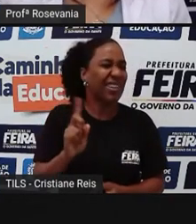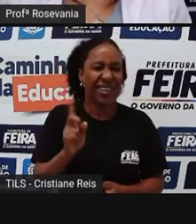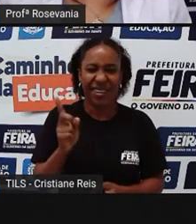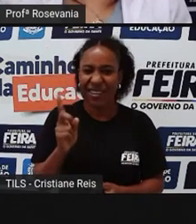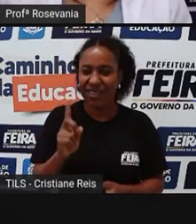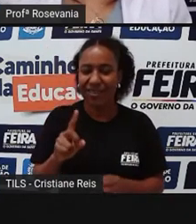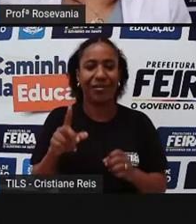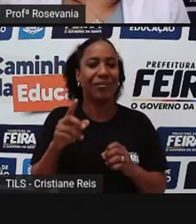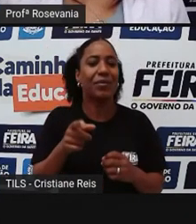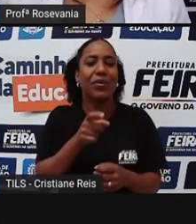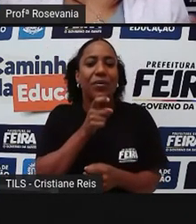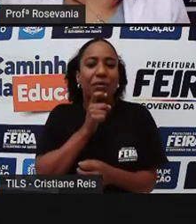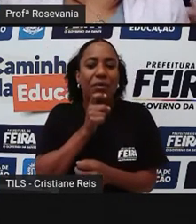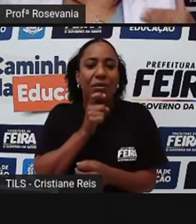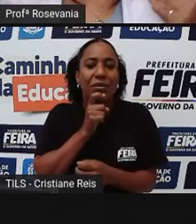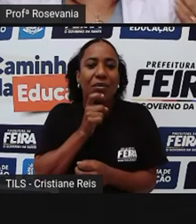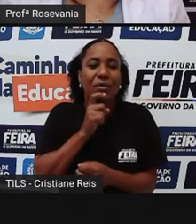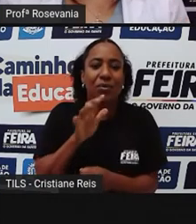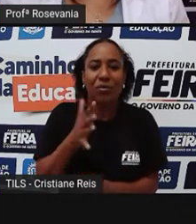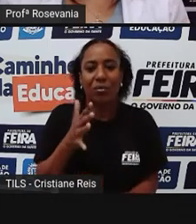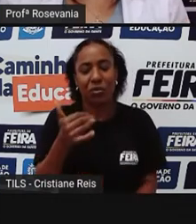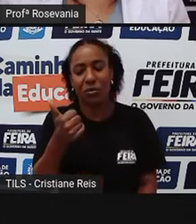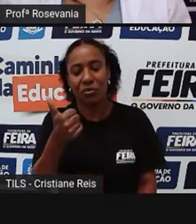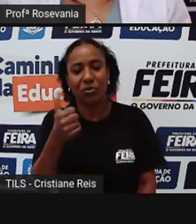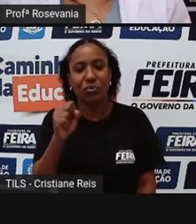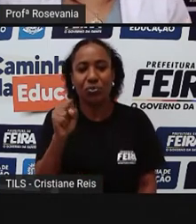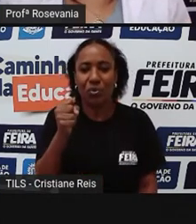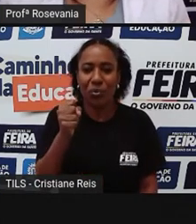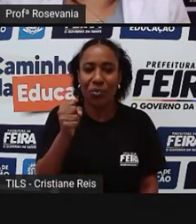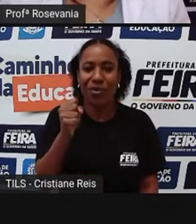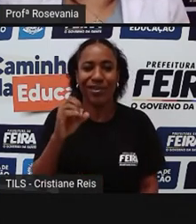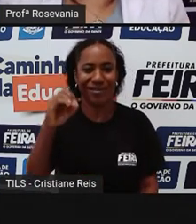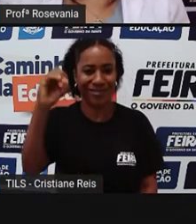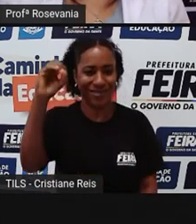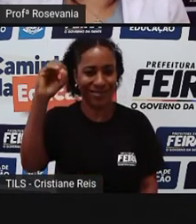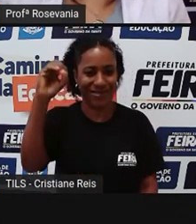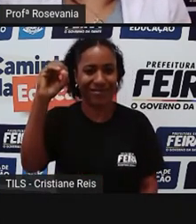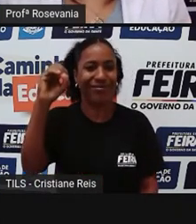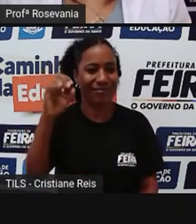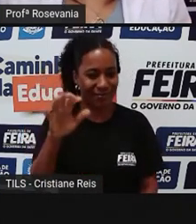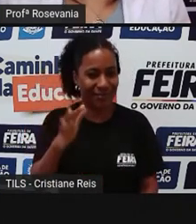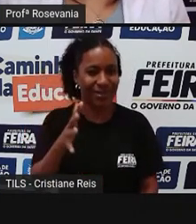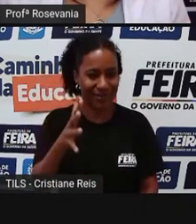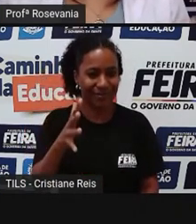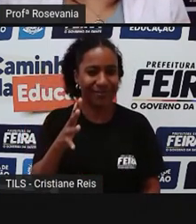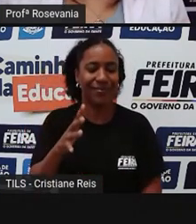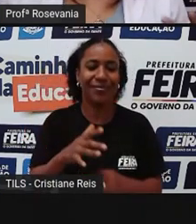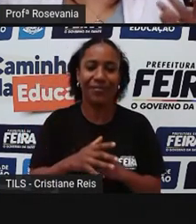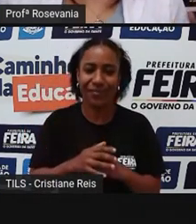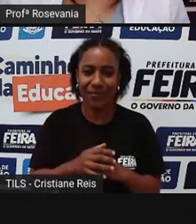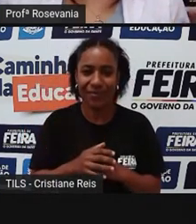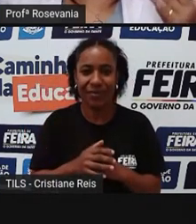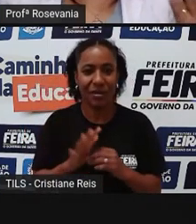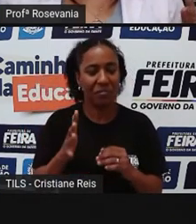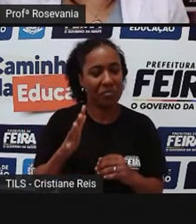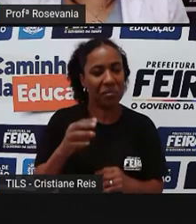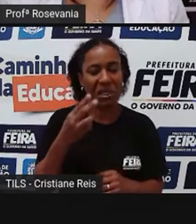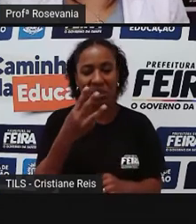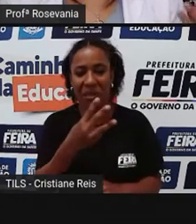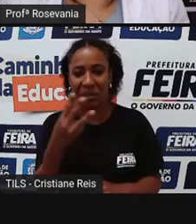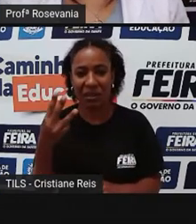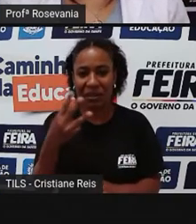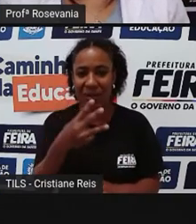não sobe, ela fica em torno dos 18 graus, vamos dizer assim, né, no inverno, e chega a mais de 33